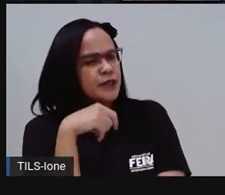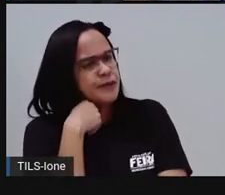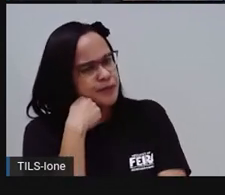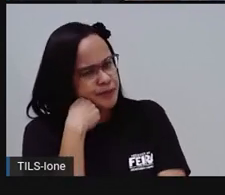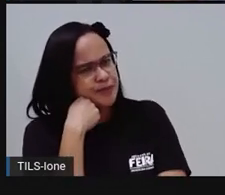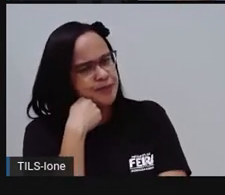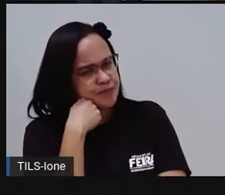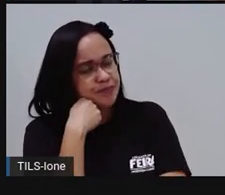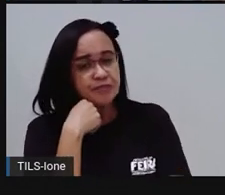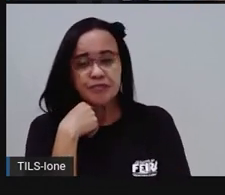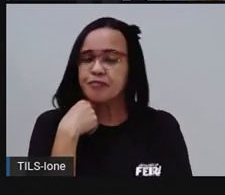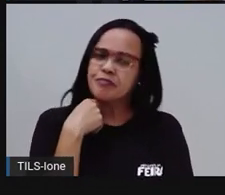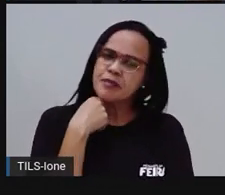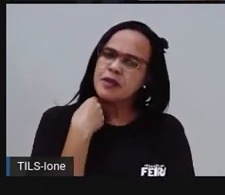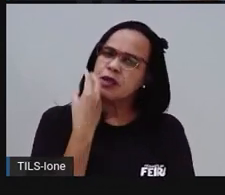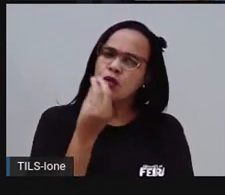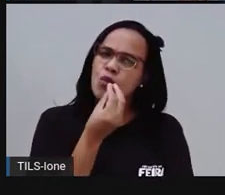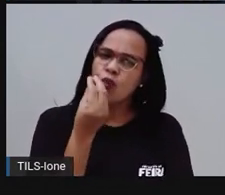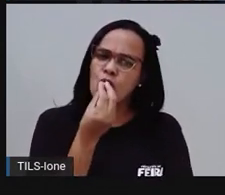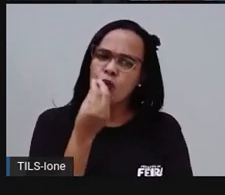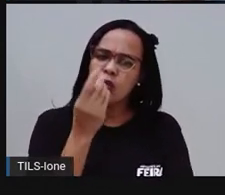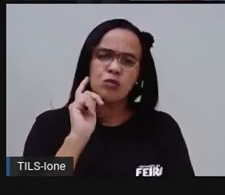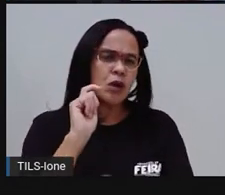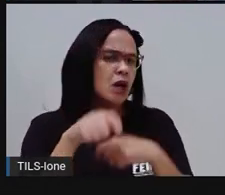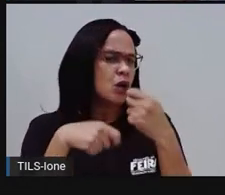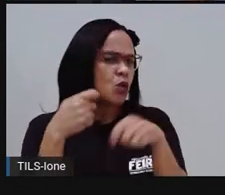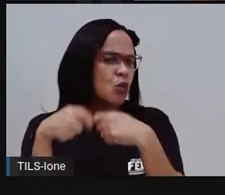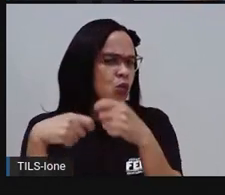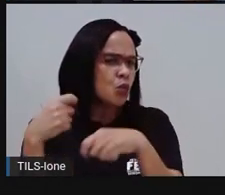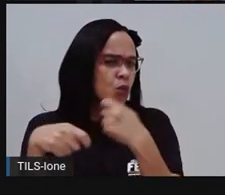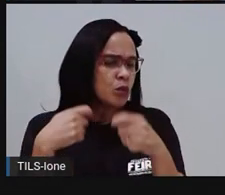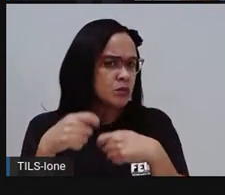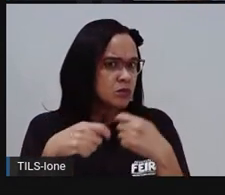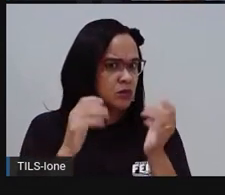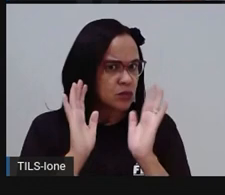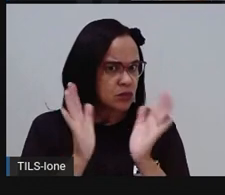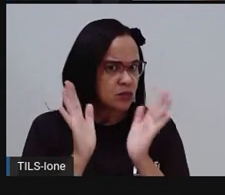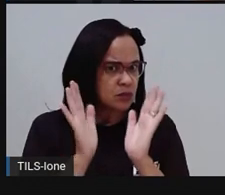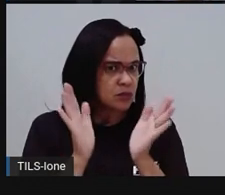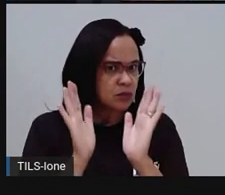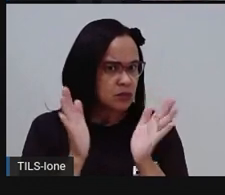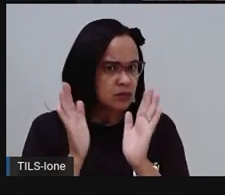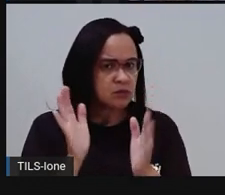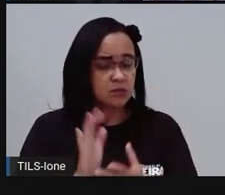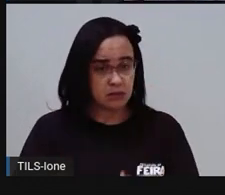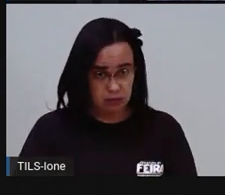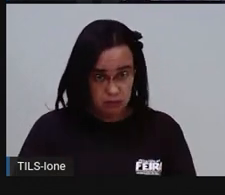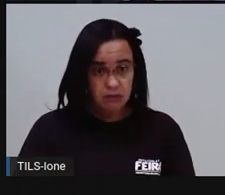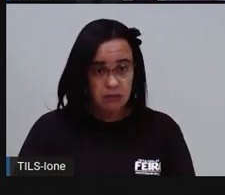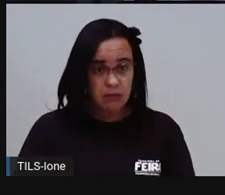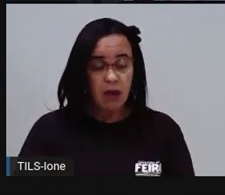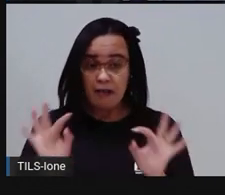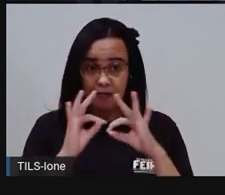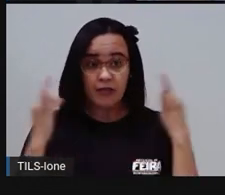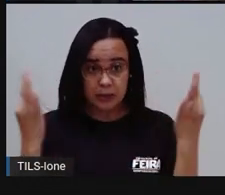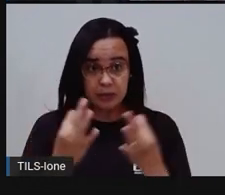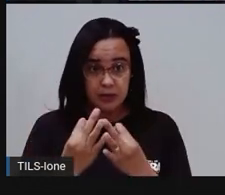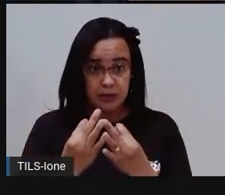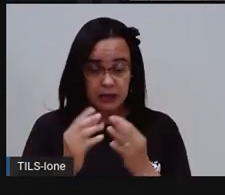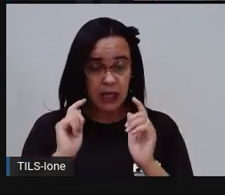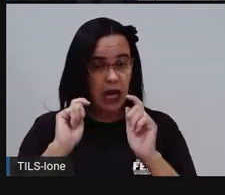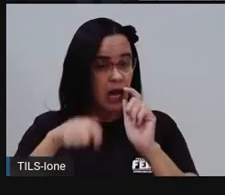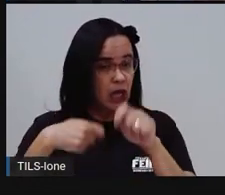casa e conversando aí com seus familiares, você acha que você e seus familiares estão economizando água ou